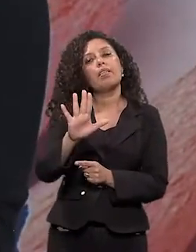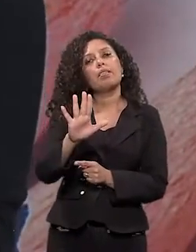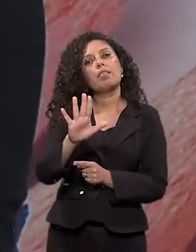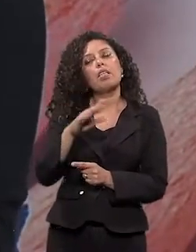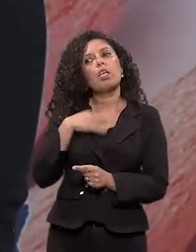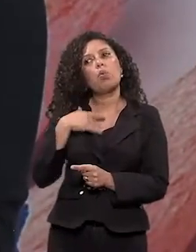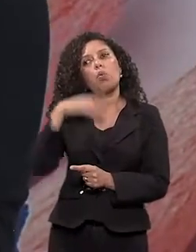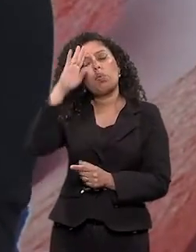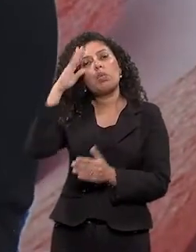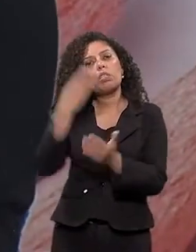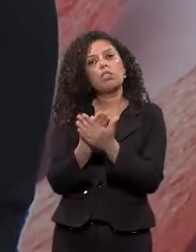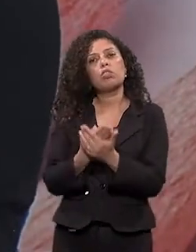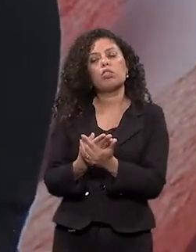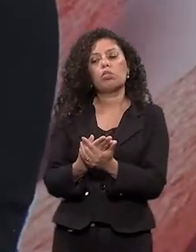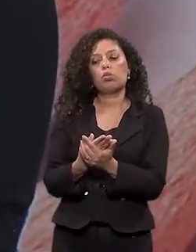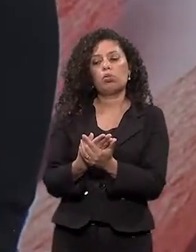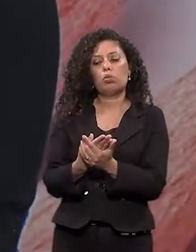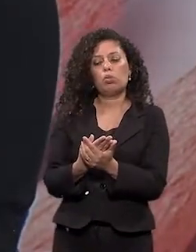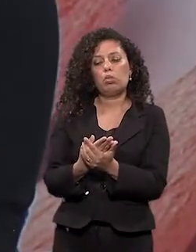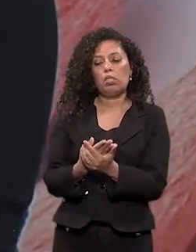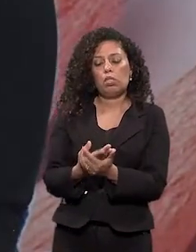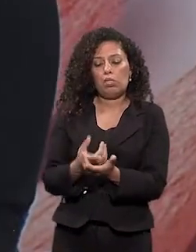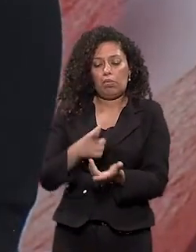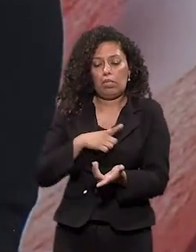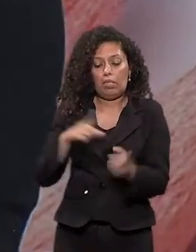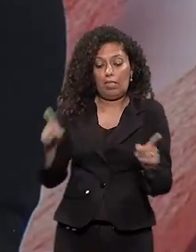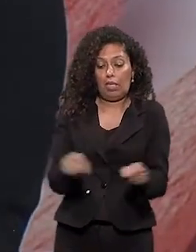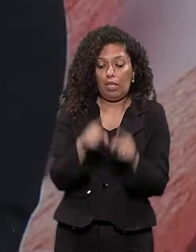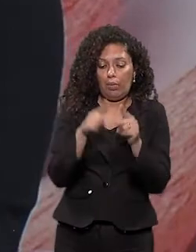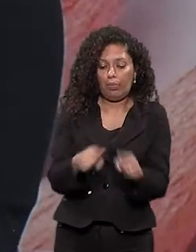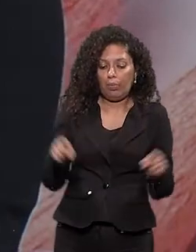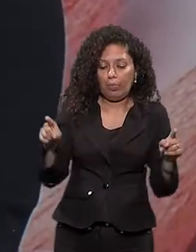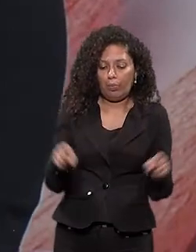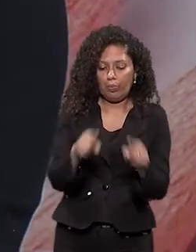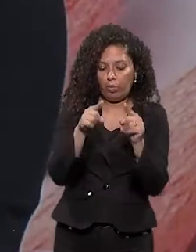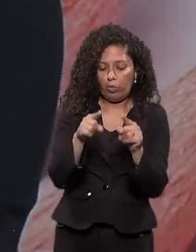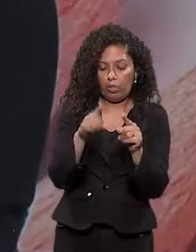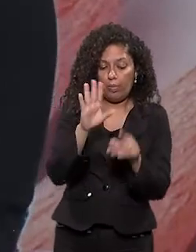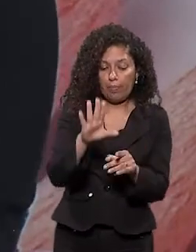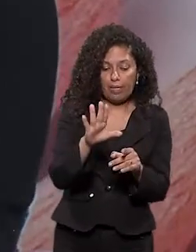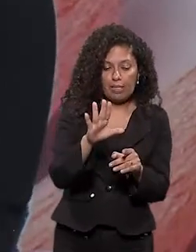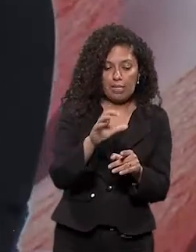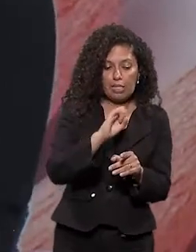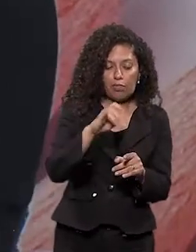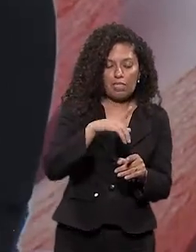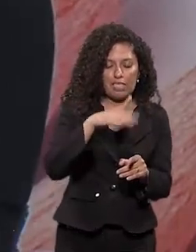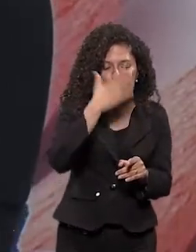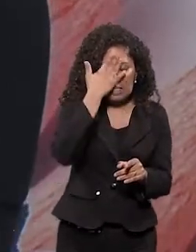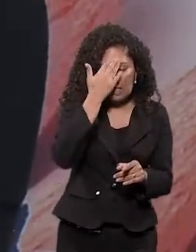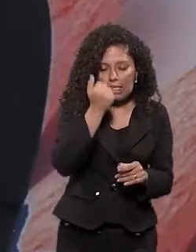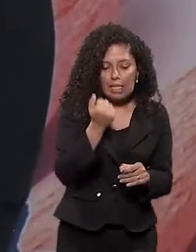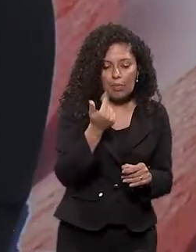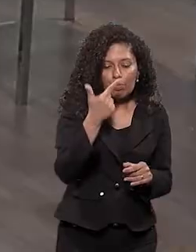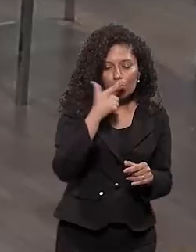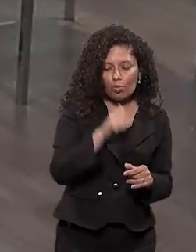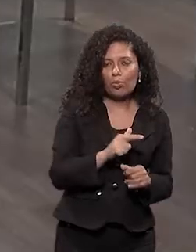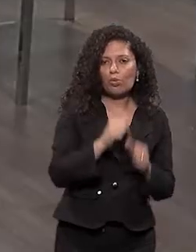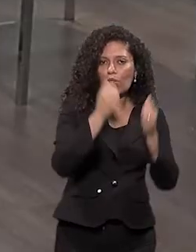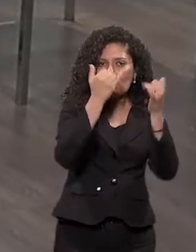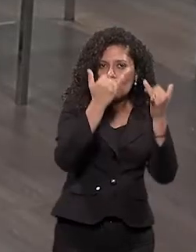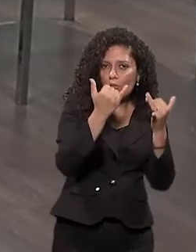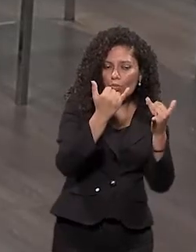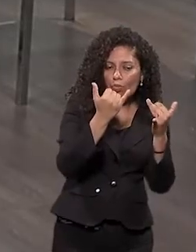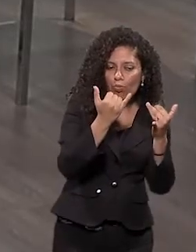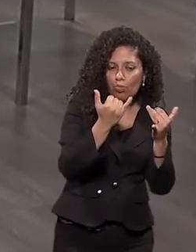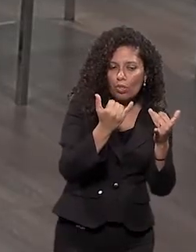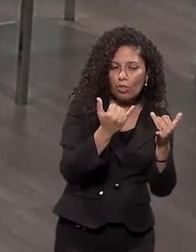você... Eu acredito que é você ter o instrumento nas mãos Outra coisa é você saber tocar e utilizar aquela ferramenta Aquele instrumento É isso que você tá dizendo Quer